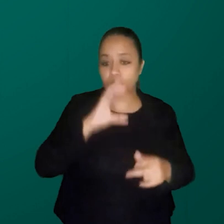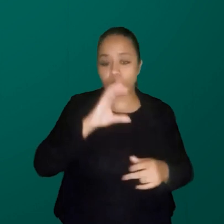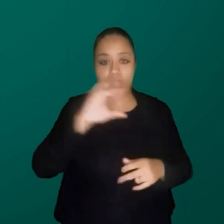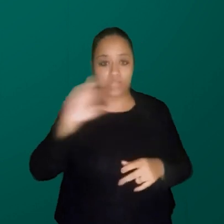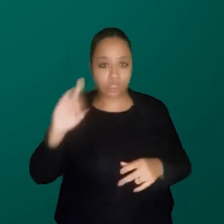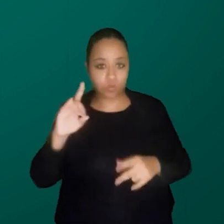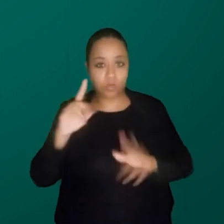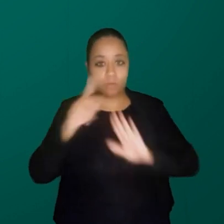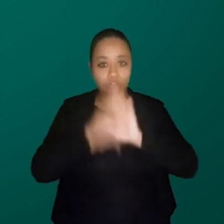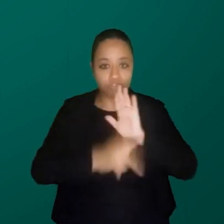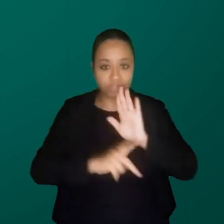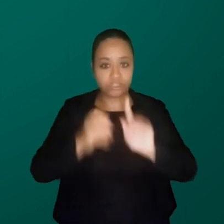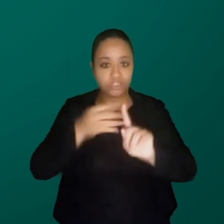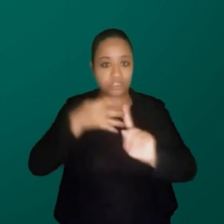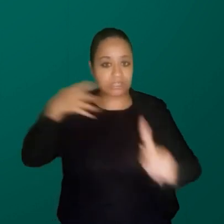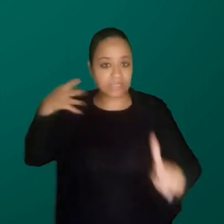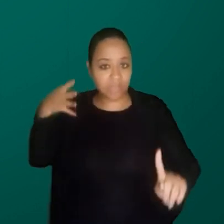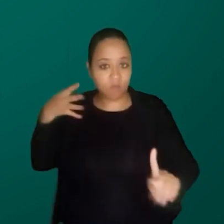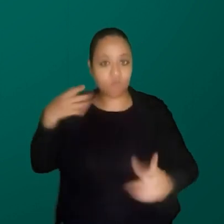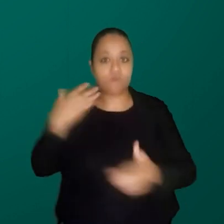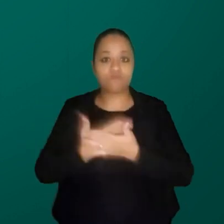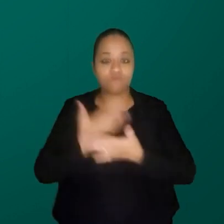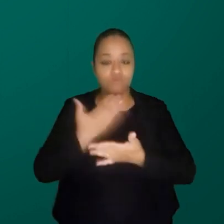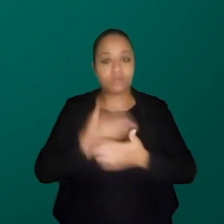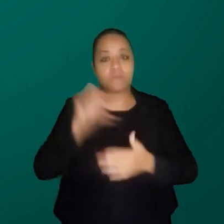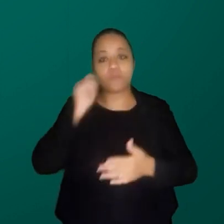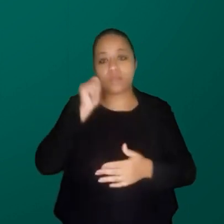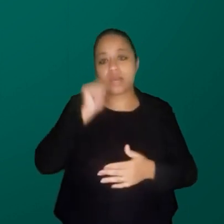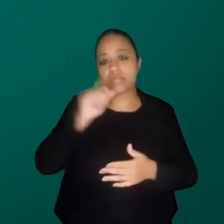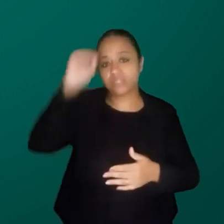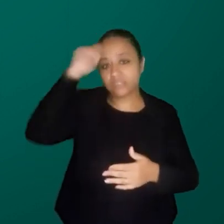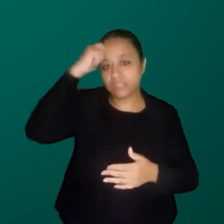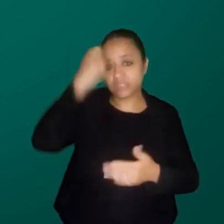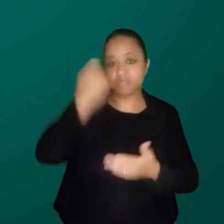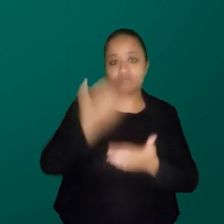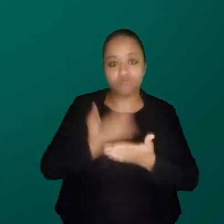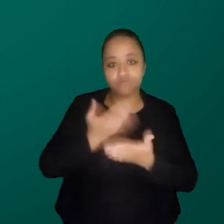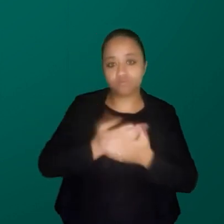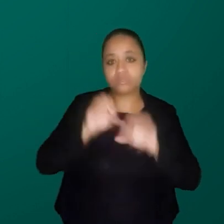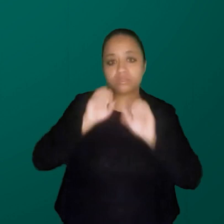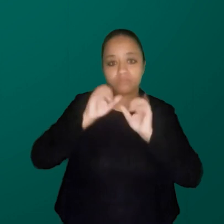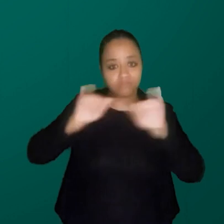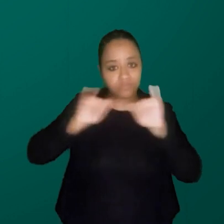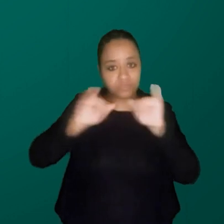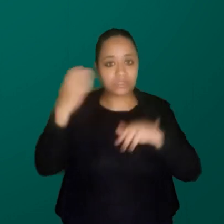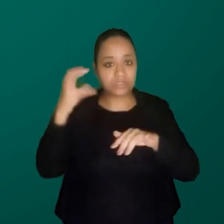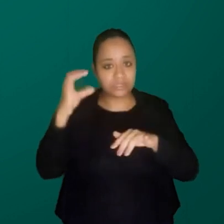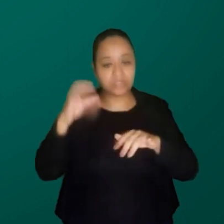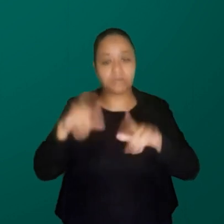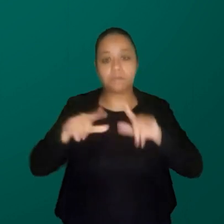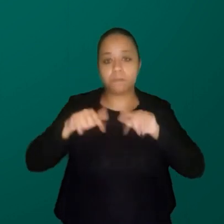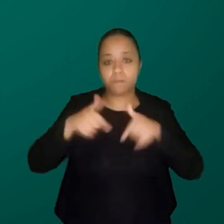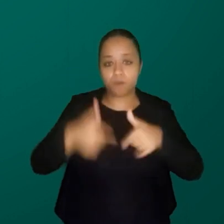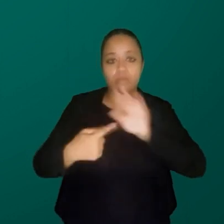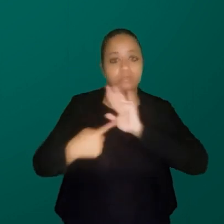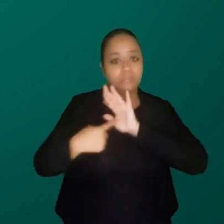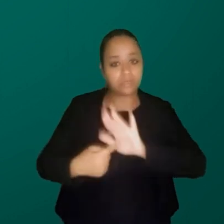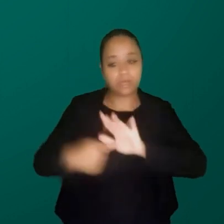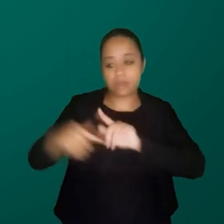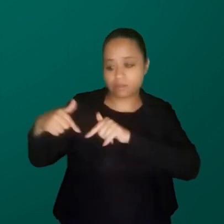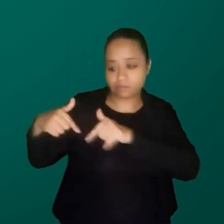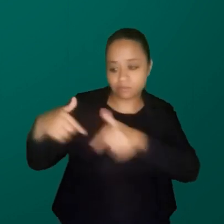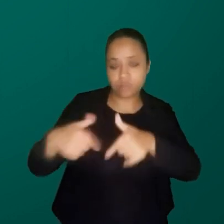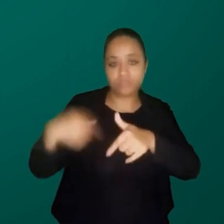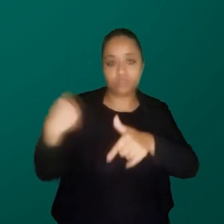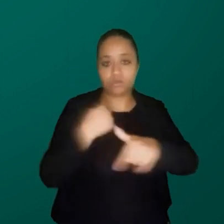projeto de extensão que se chama Mulheres Negras Fazendo Ciência, e aí eu começo aqui mostrando um pouquinho das ações, porque, assim, a gente pode